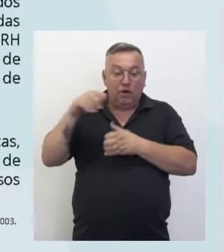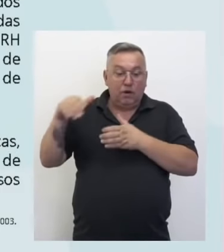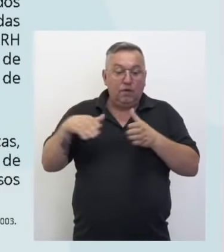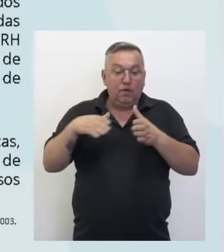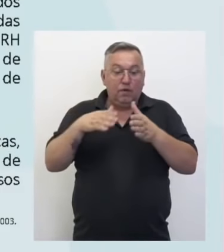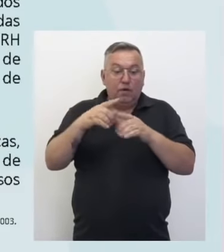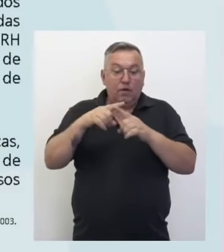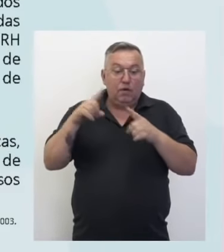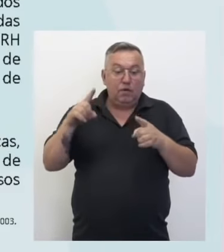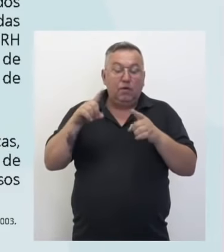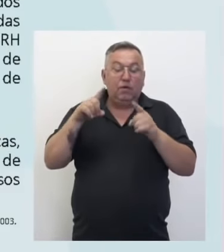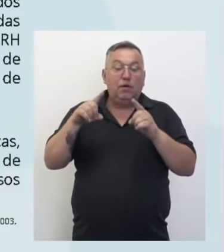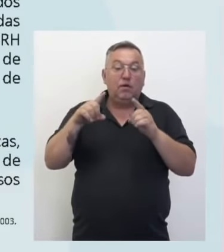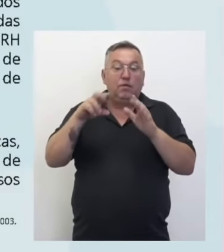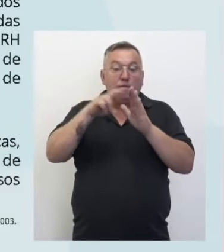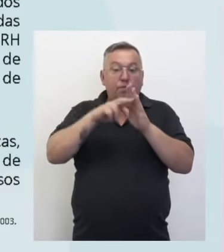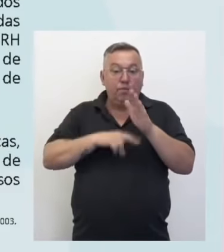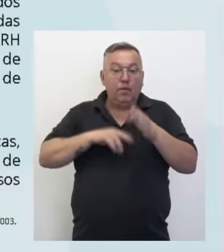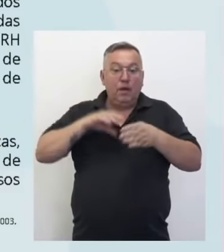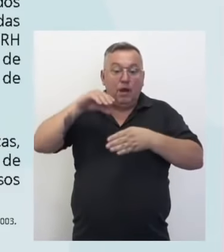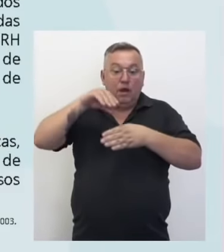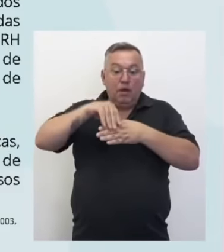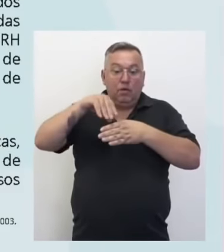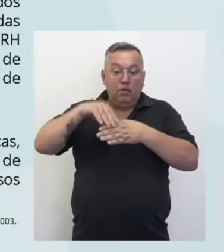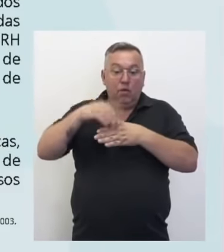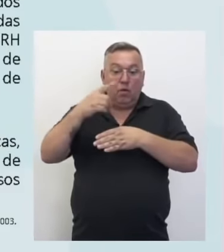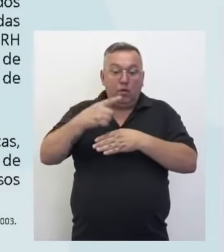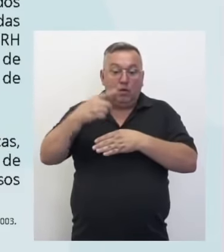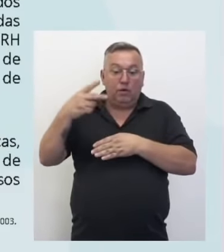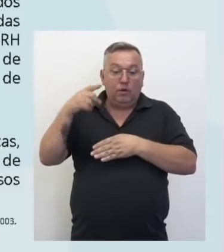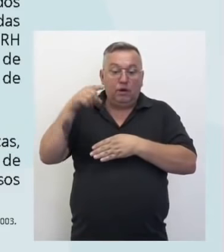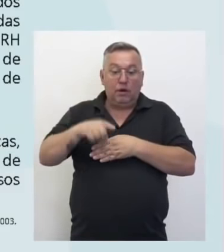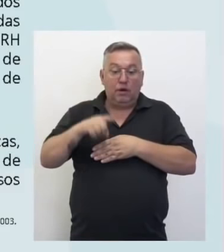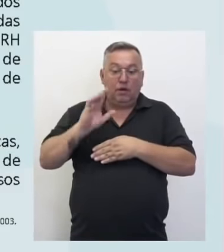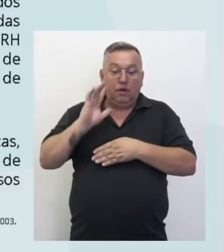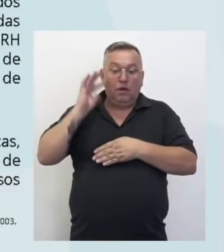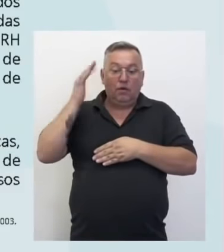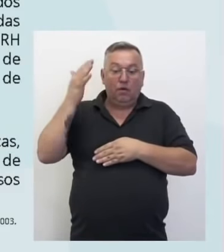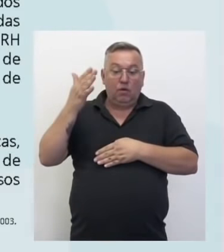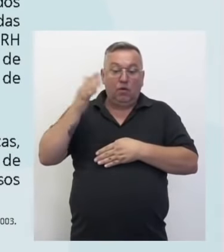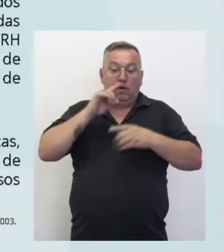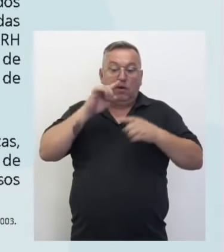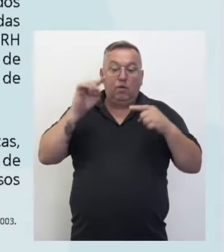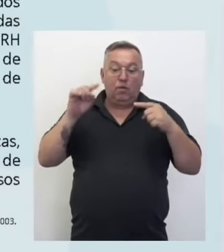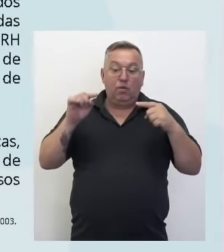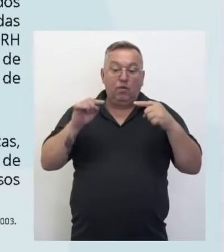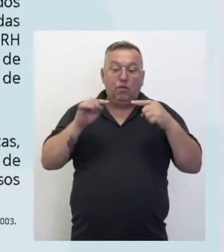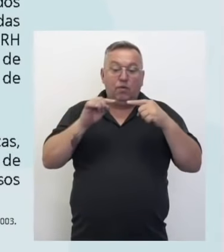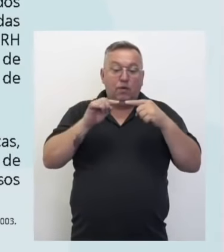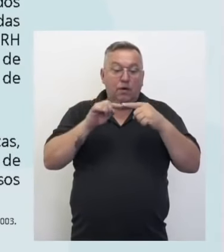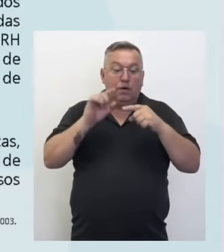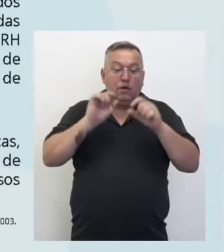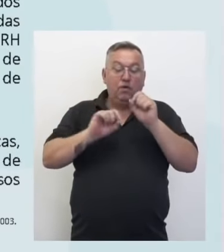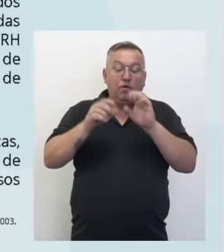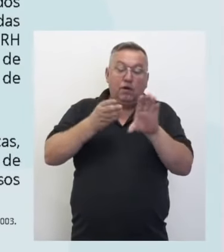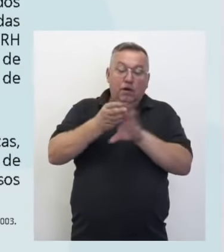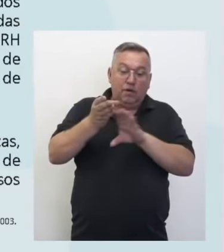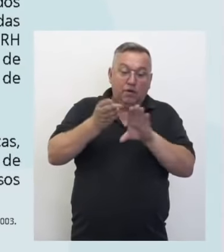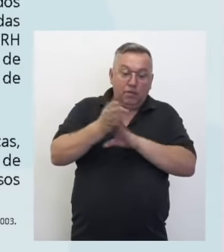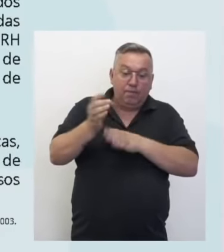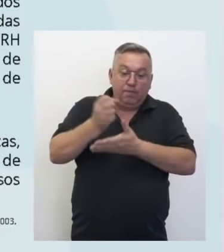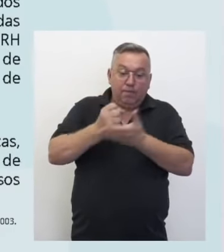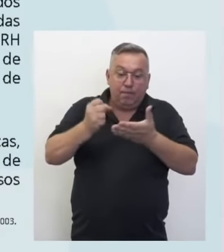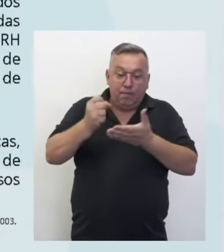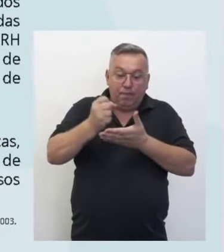hidrográficas nos termos dos anexos 1 e 2 desta resolução com a finalidade de orientar